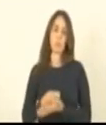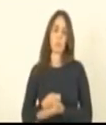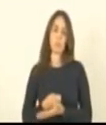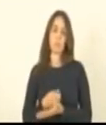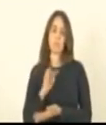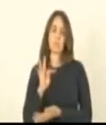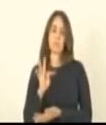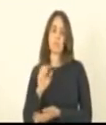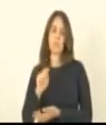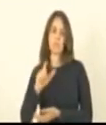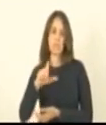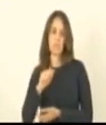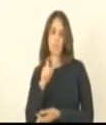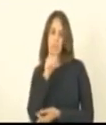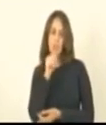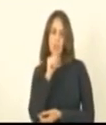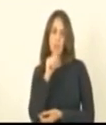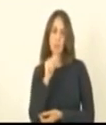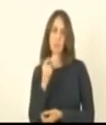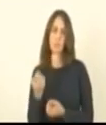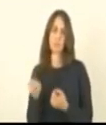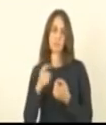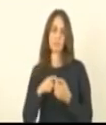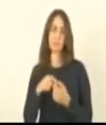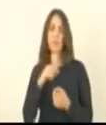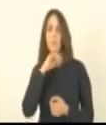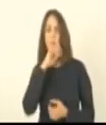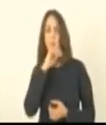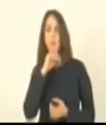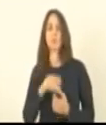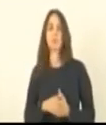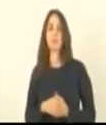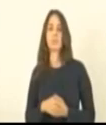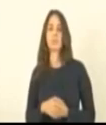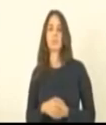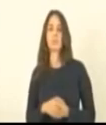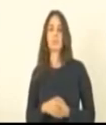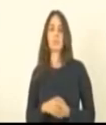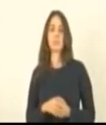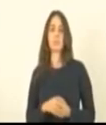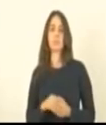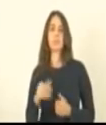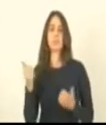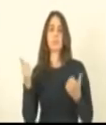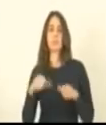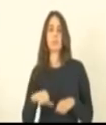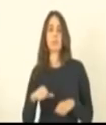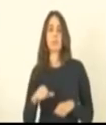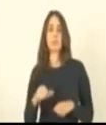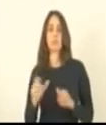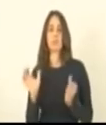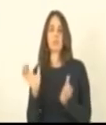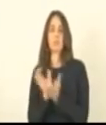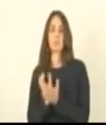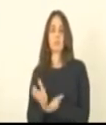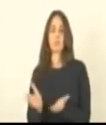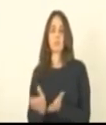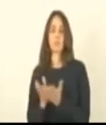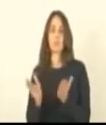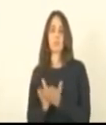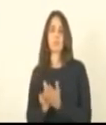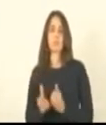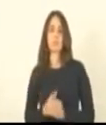como aqui já foi falado por vários colegas e com certeza o mais prejudicado são das classes mais humildes